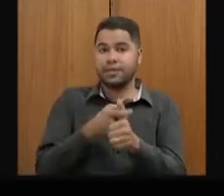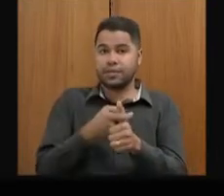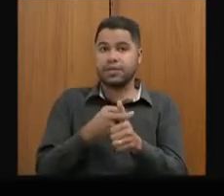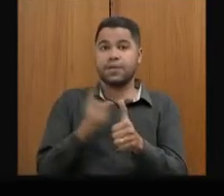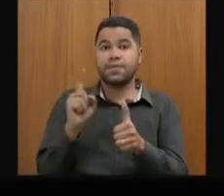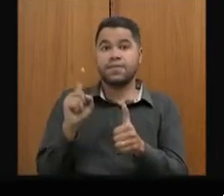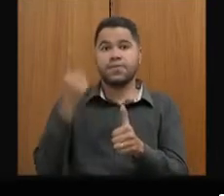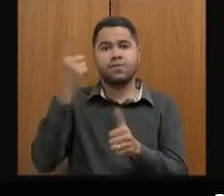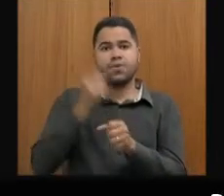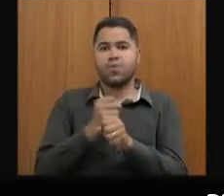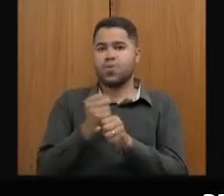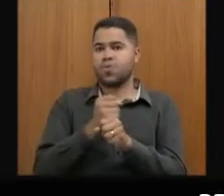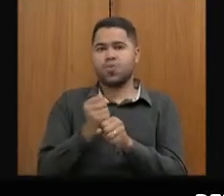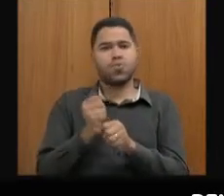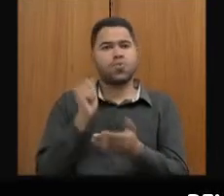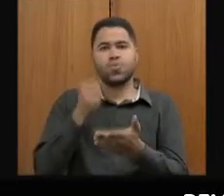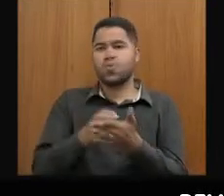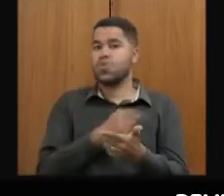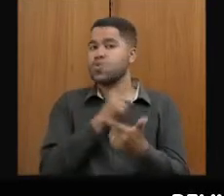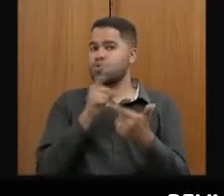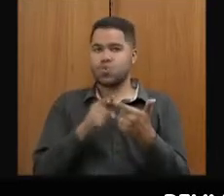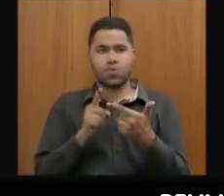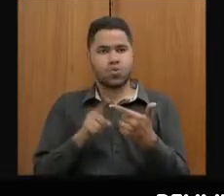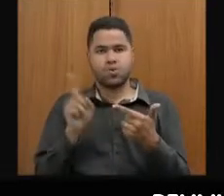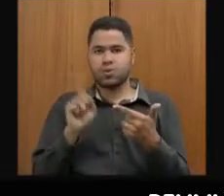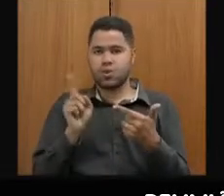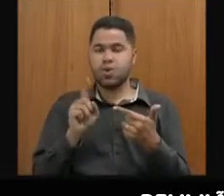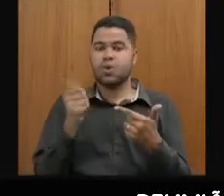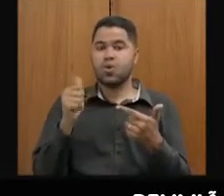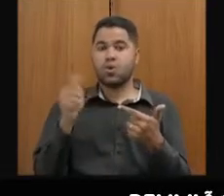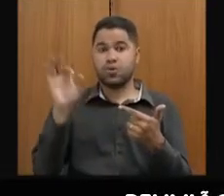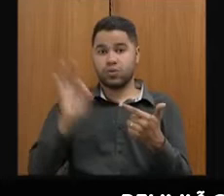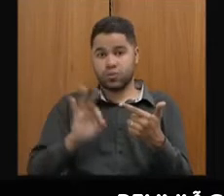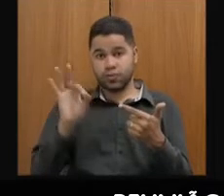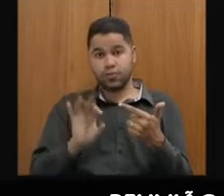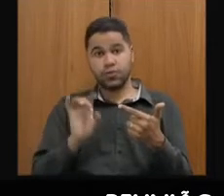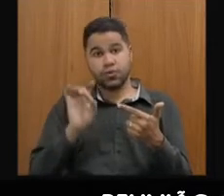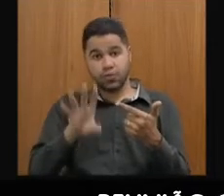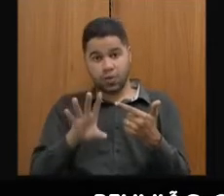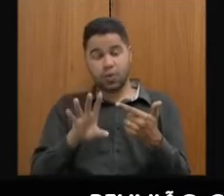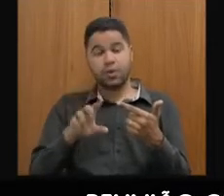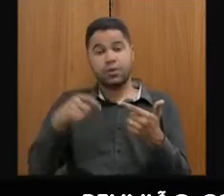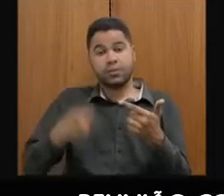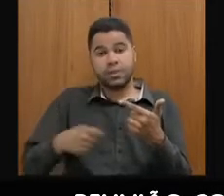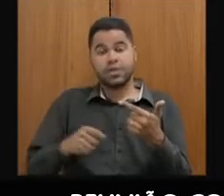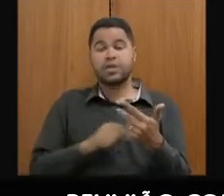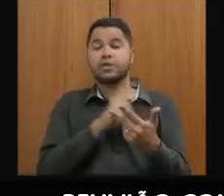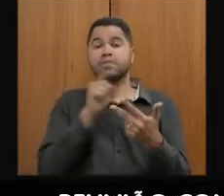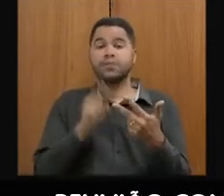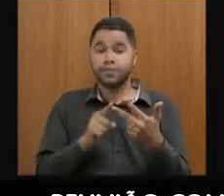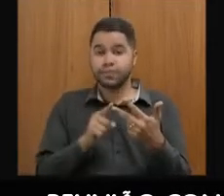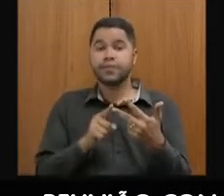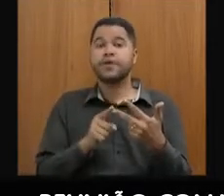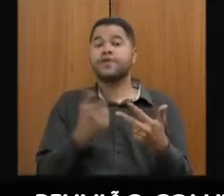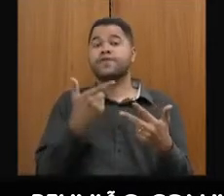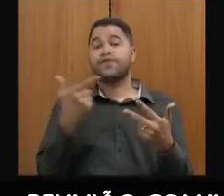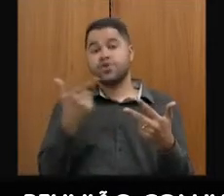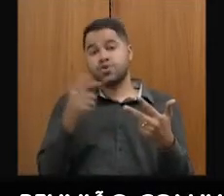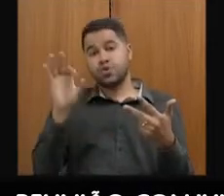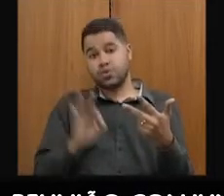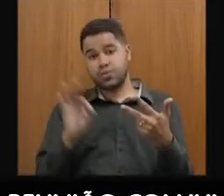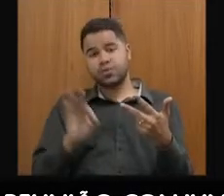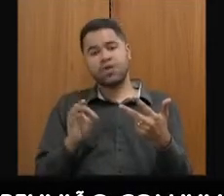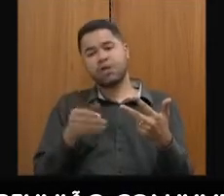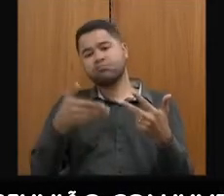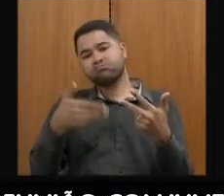primeiro ano, não há pagamento de dívida. No segundo ano, pagamento de 11% somente daquilo que deveria ser pago. No outro ano, 22%